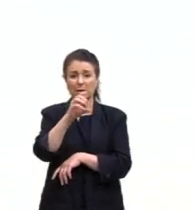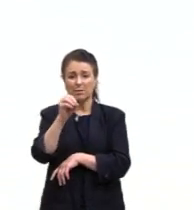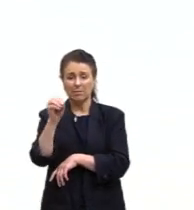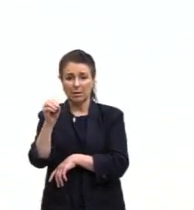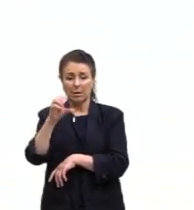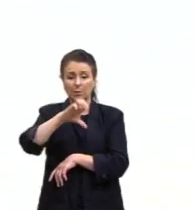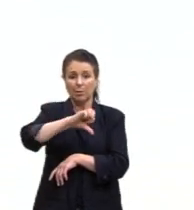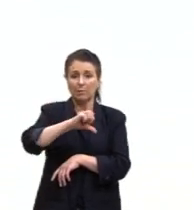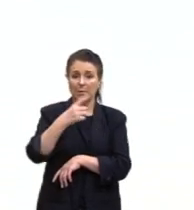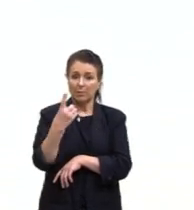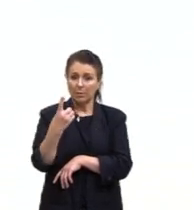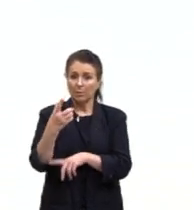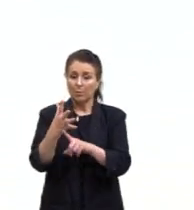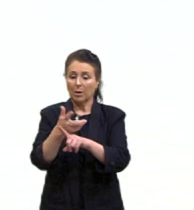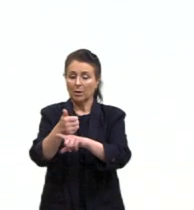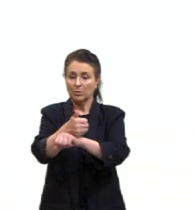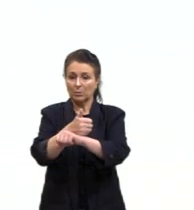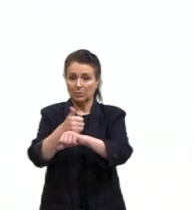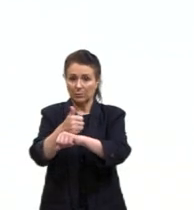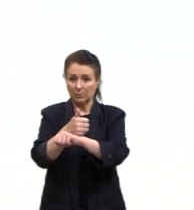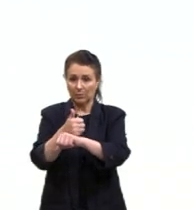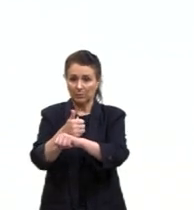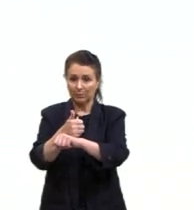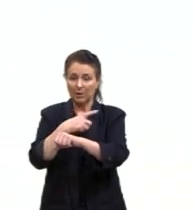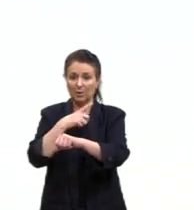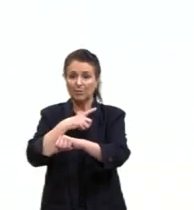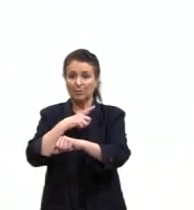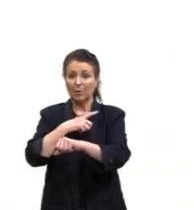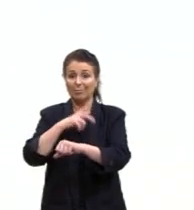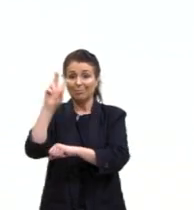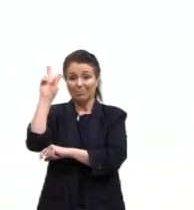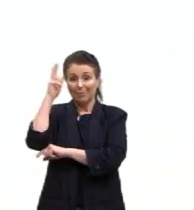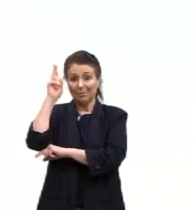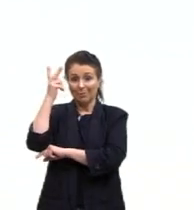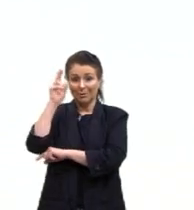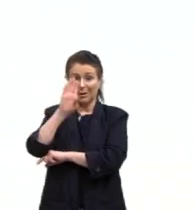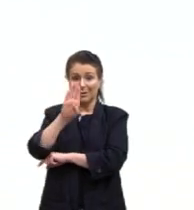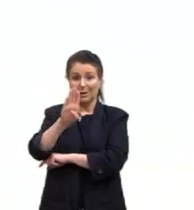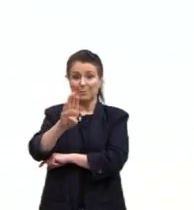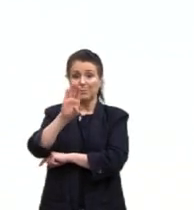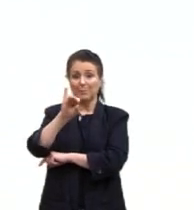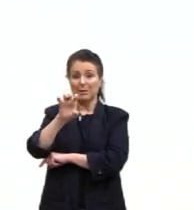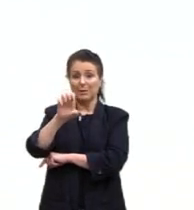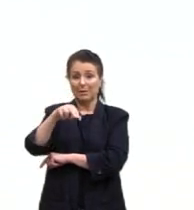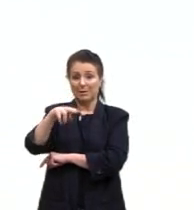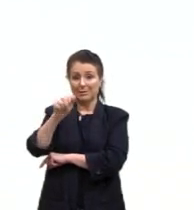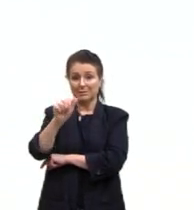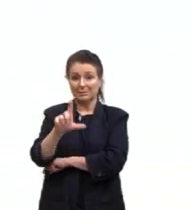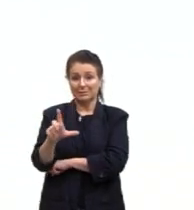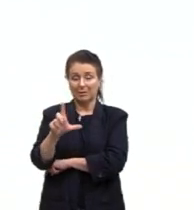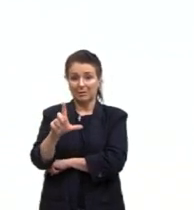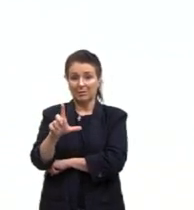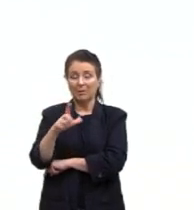artistas. E foi, na história da Bienal, o momento em que a Bienal trouxe mais